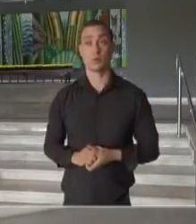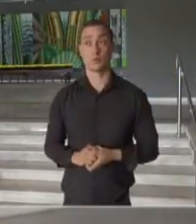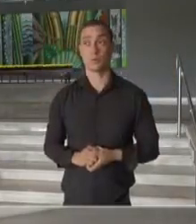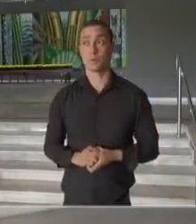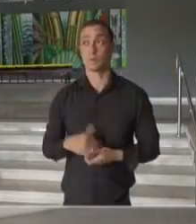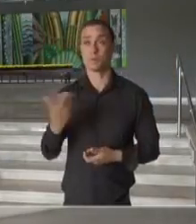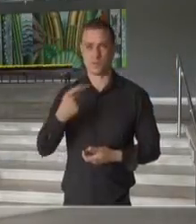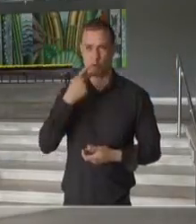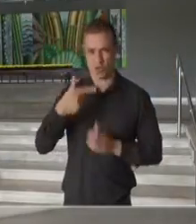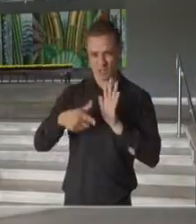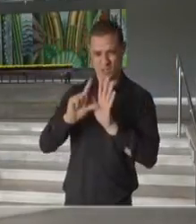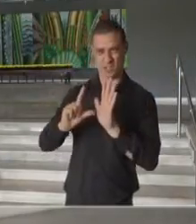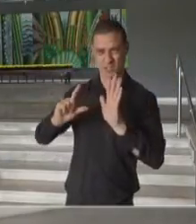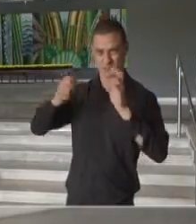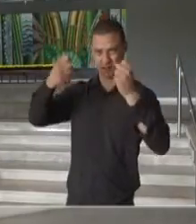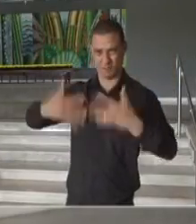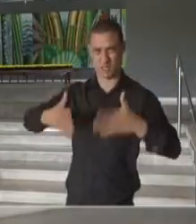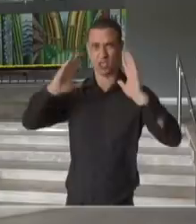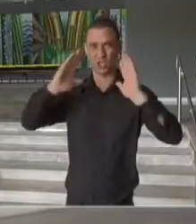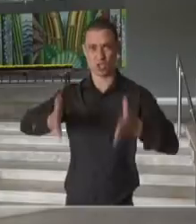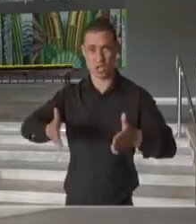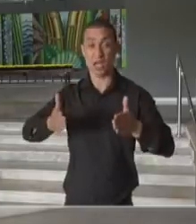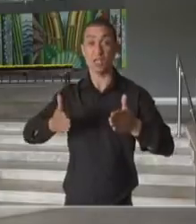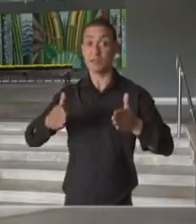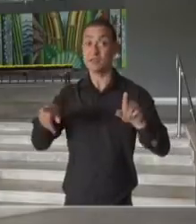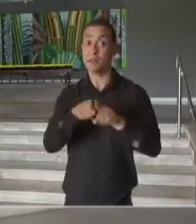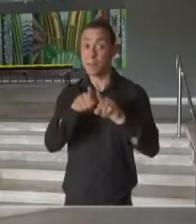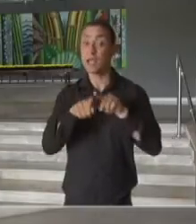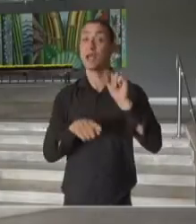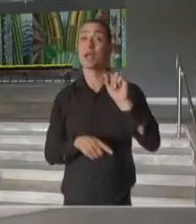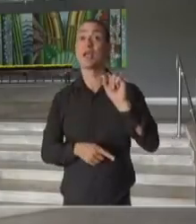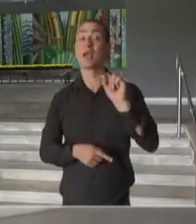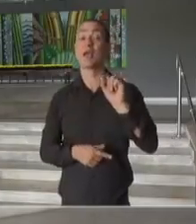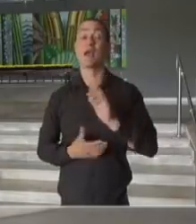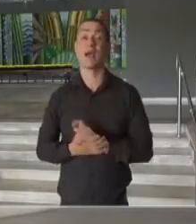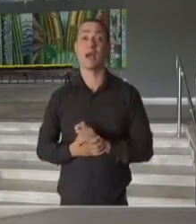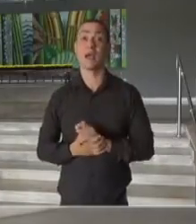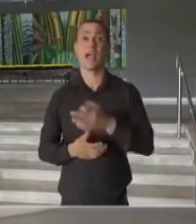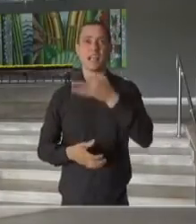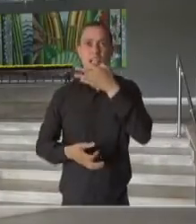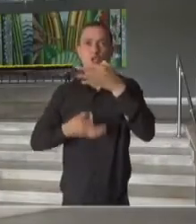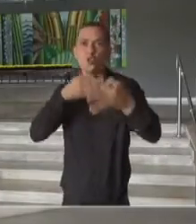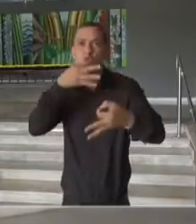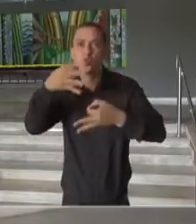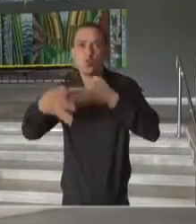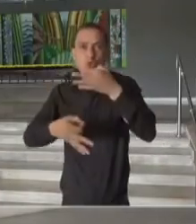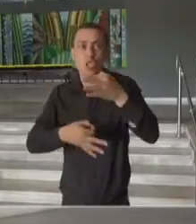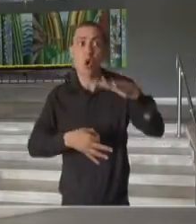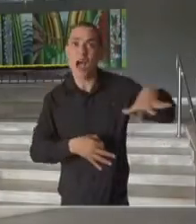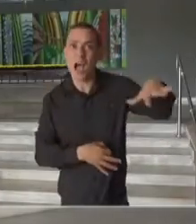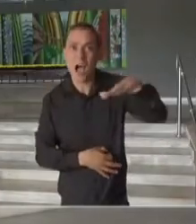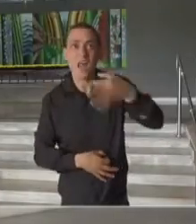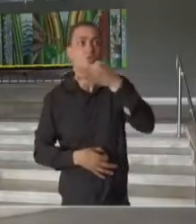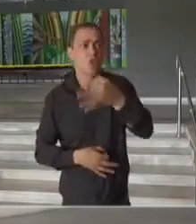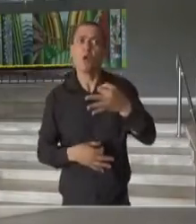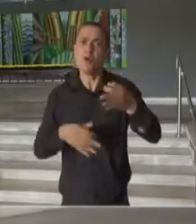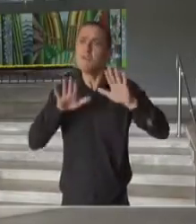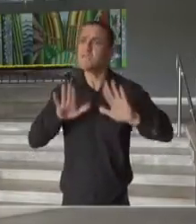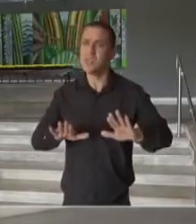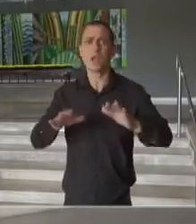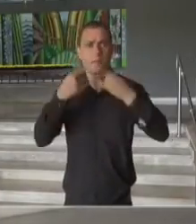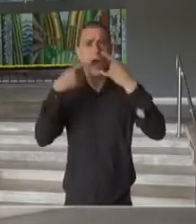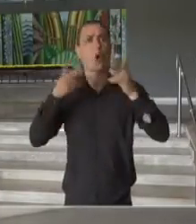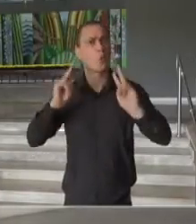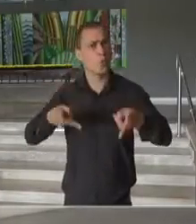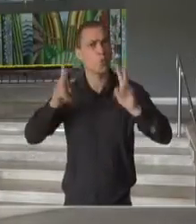como falei anteriormente, atendendo até mesmo as sugestões dos setores para que nós possamos